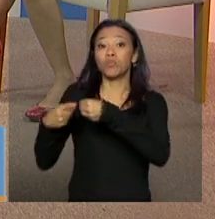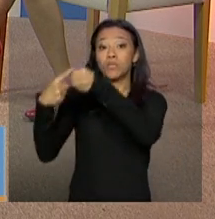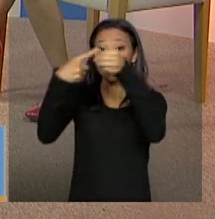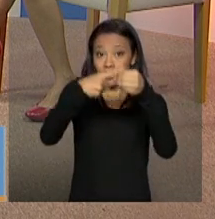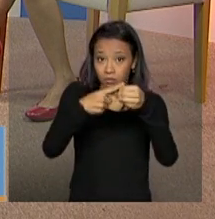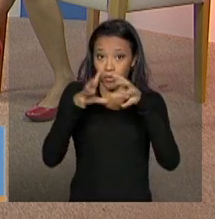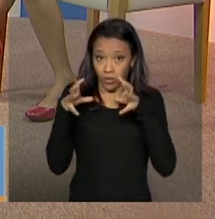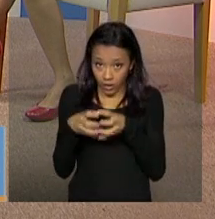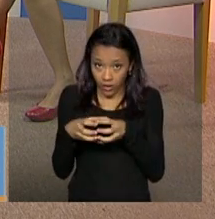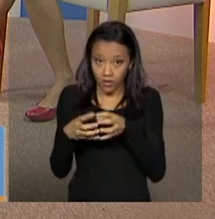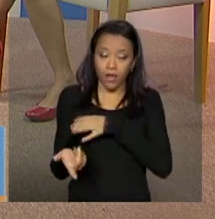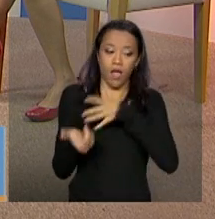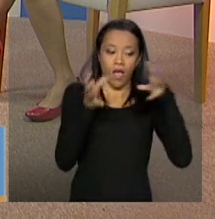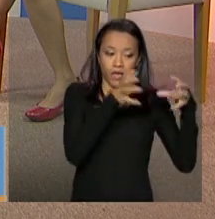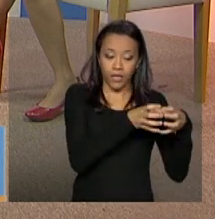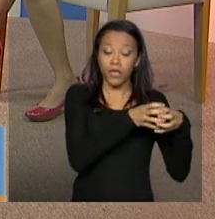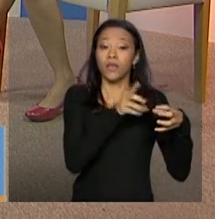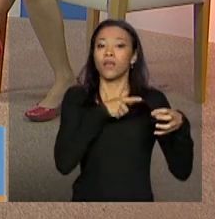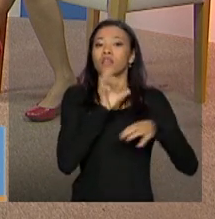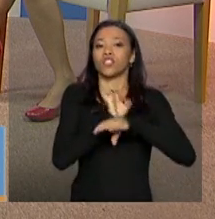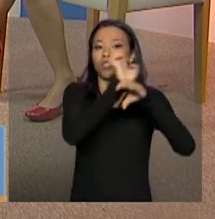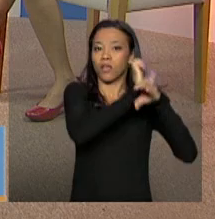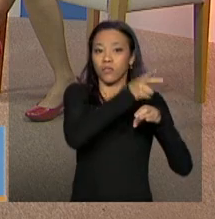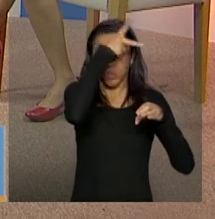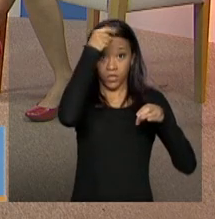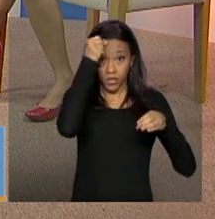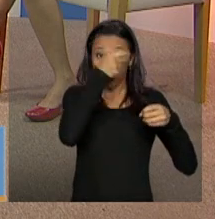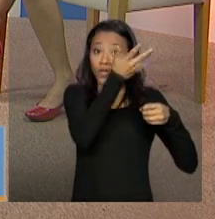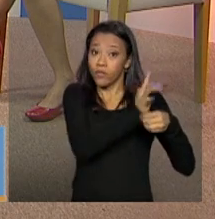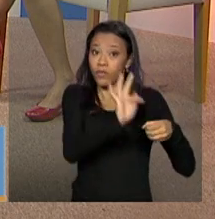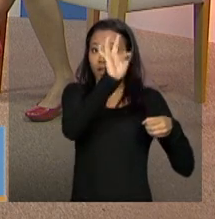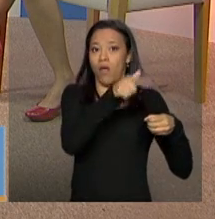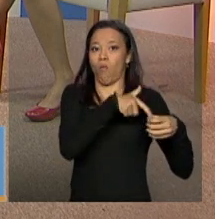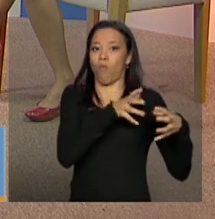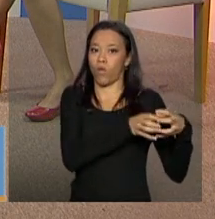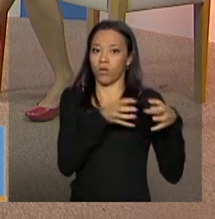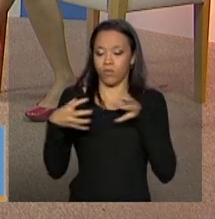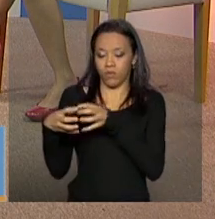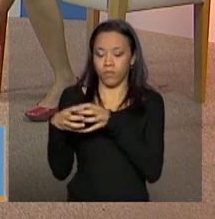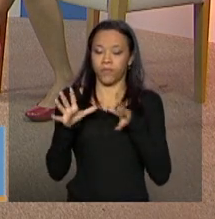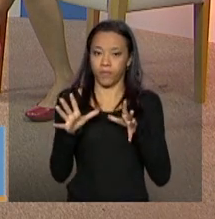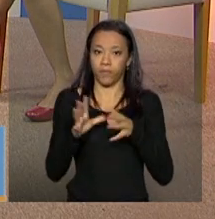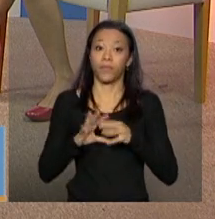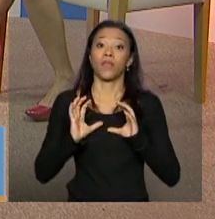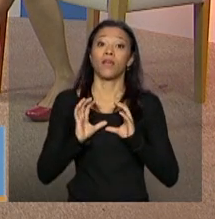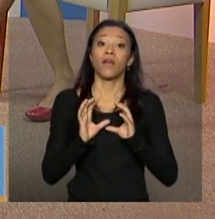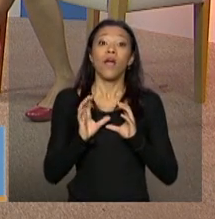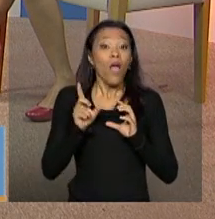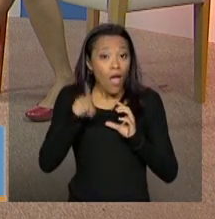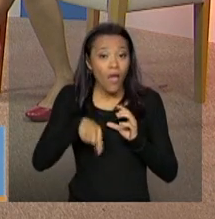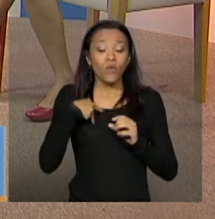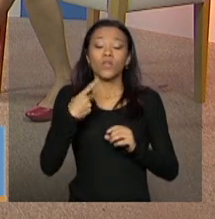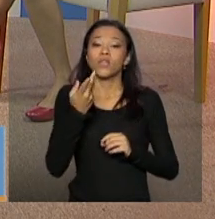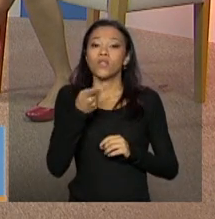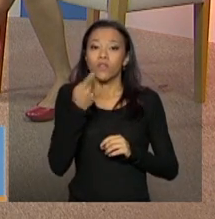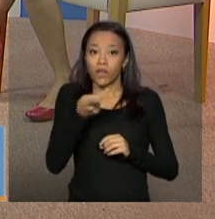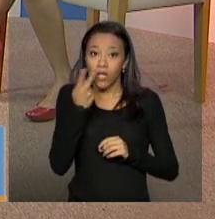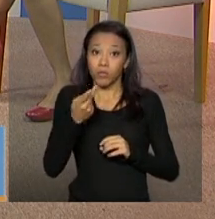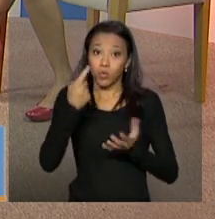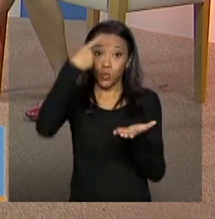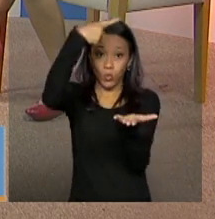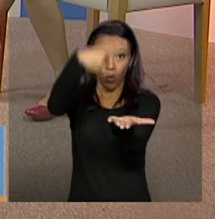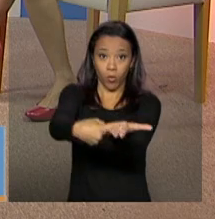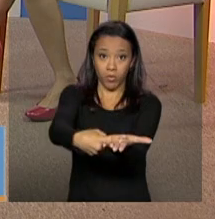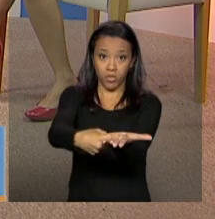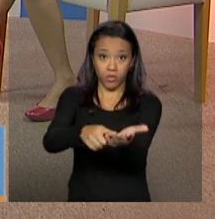tarefa sua, o que a gente tem por fazer em um determinado período, o que cabe a mim, que cabe a você. Então é o que a gente chama dos pactos, né?